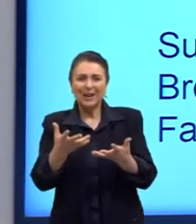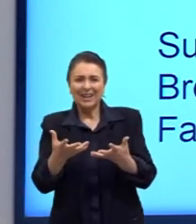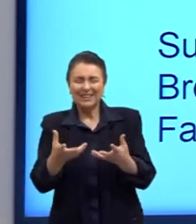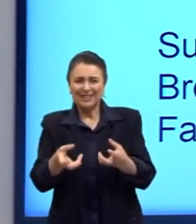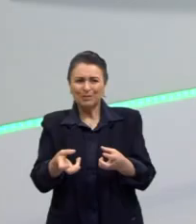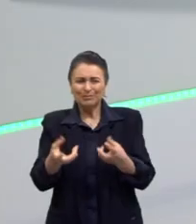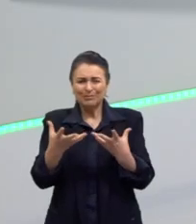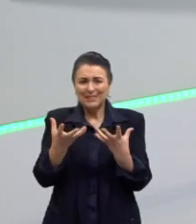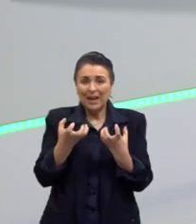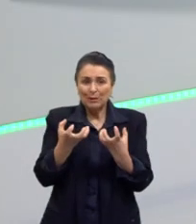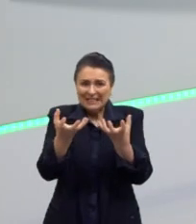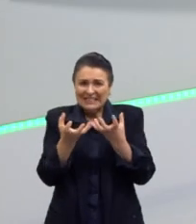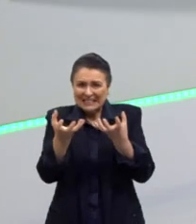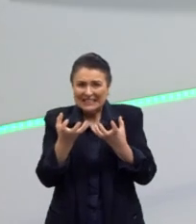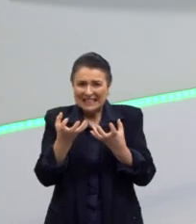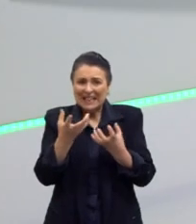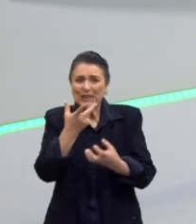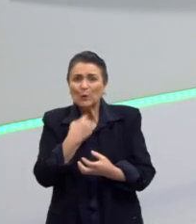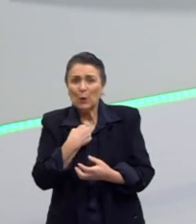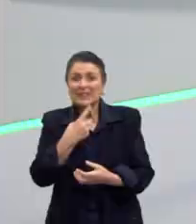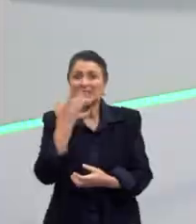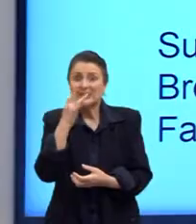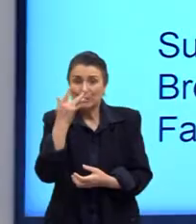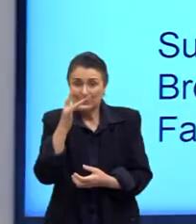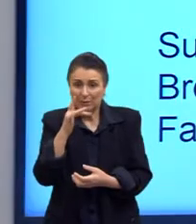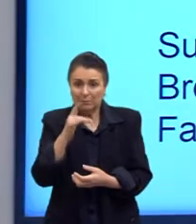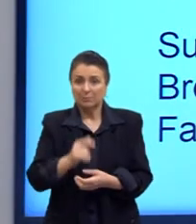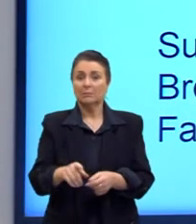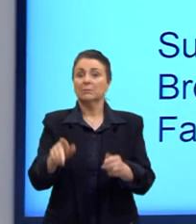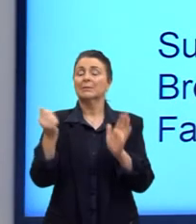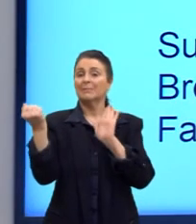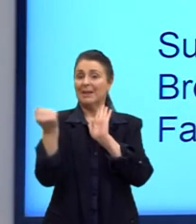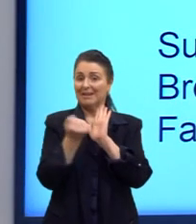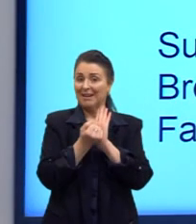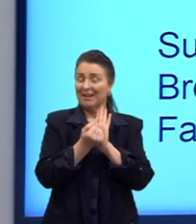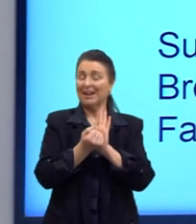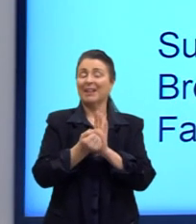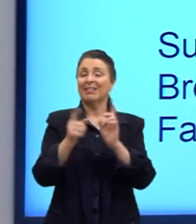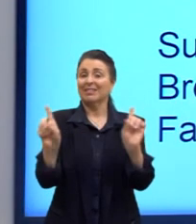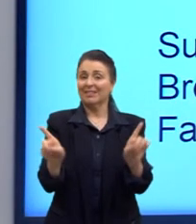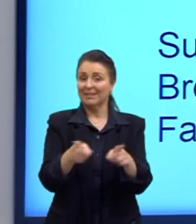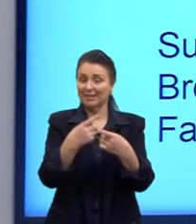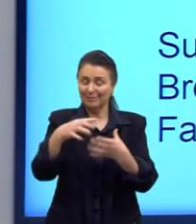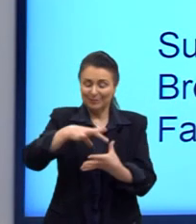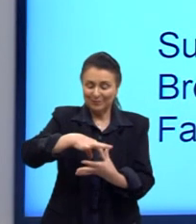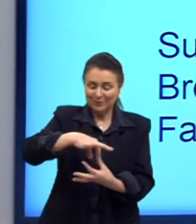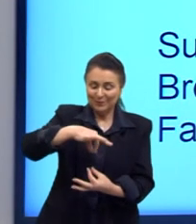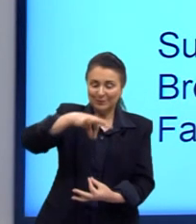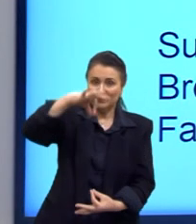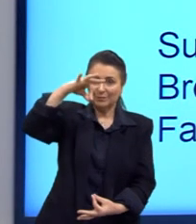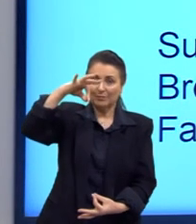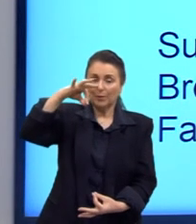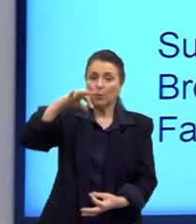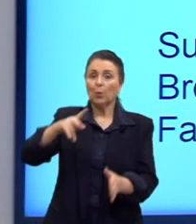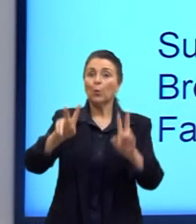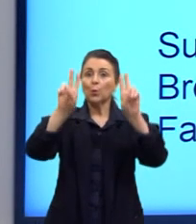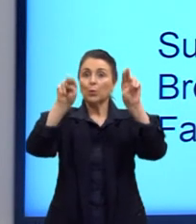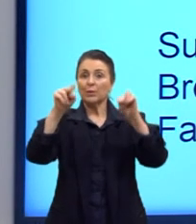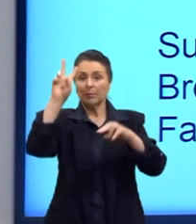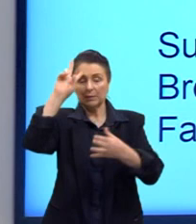escreve, certo? A sua obra é marcada pela musicalidade e espiritualidade com temáticas individualistas,